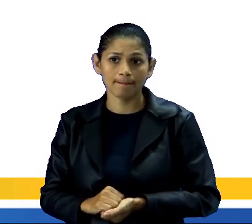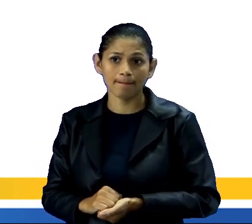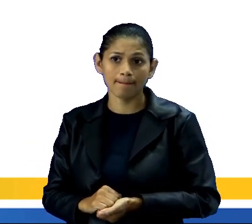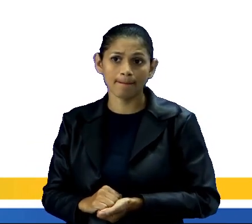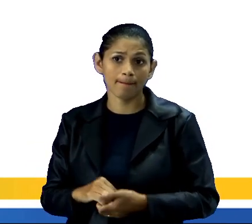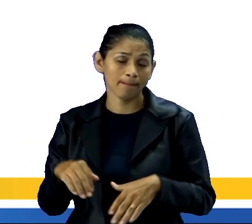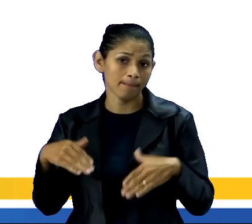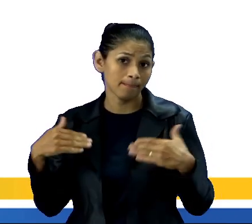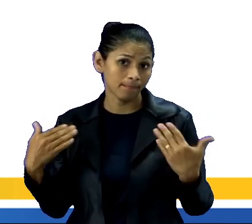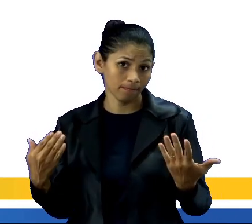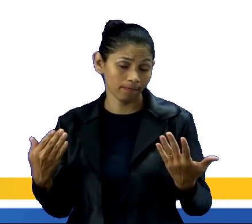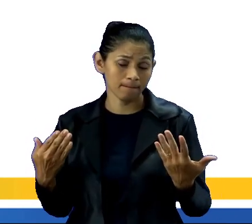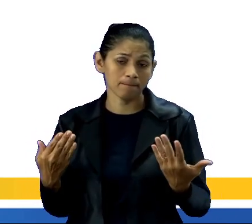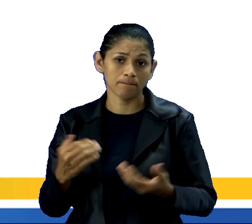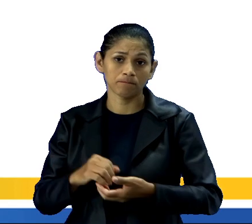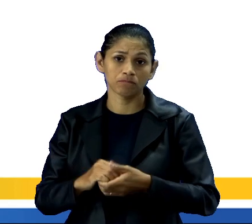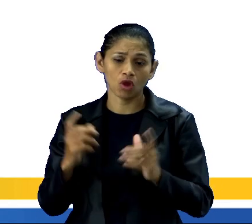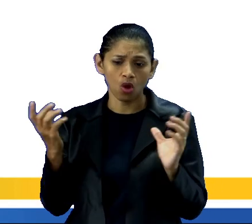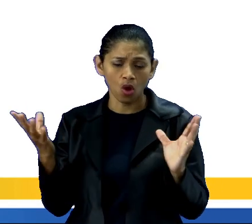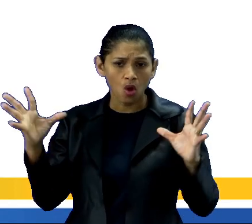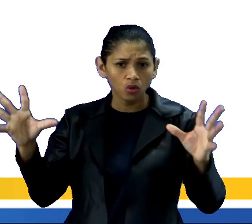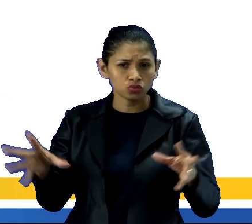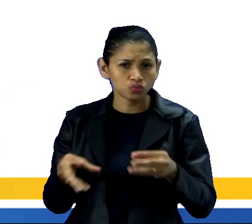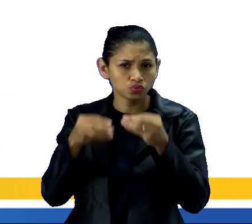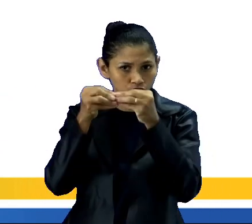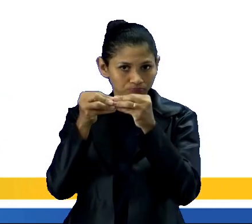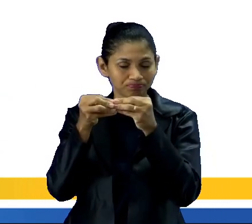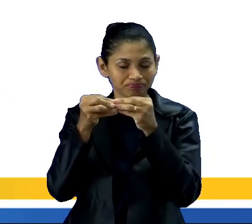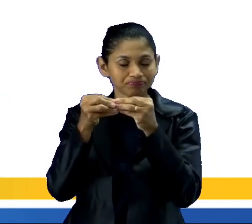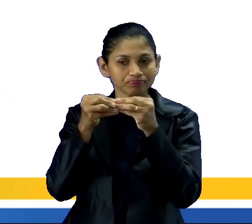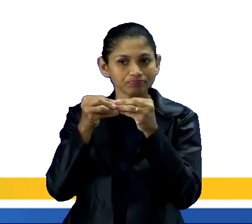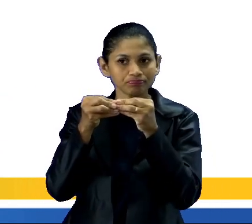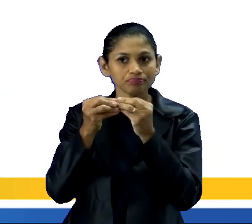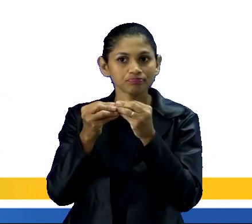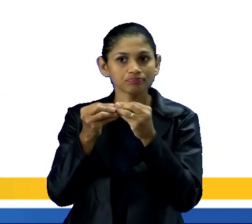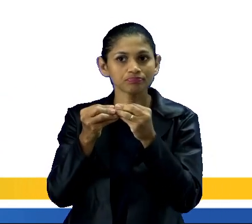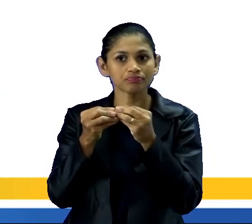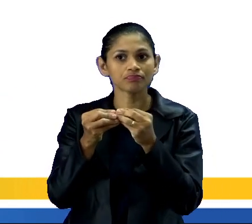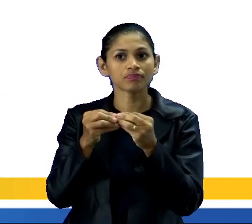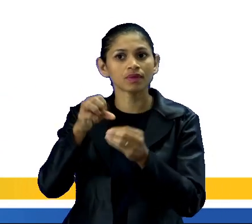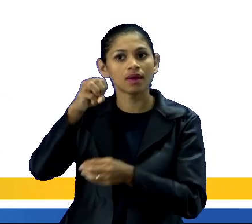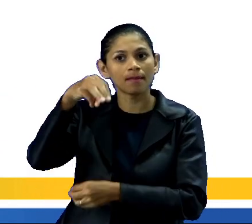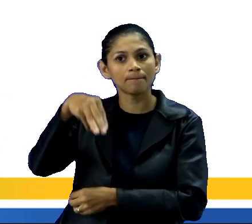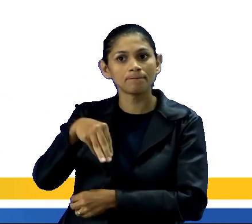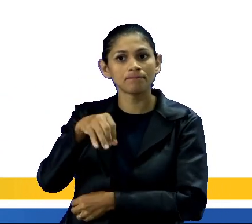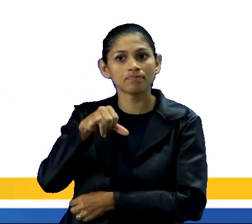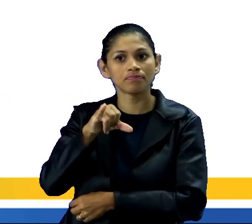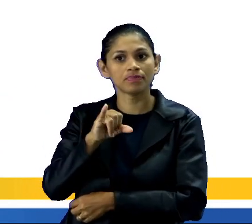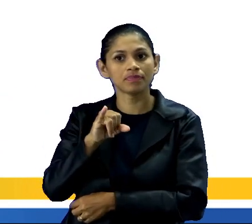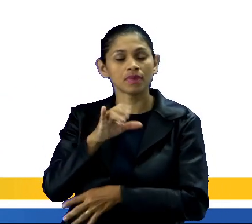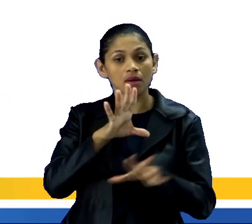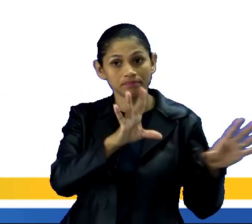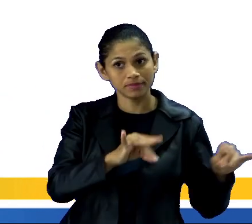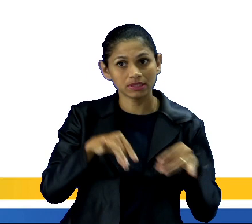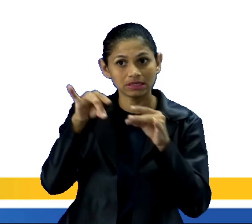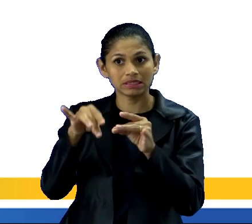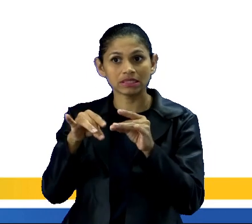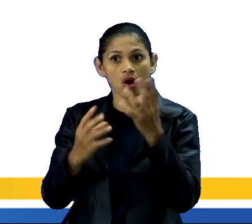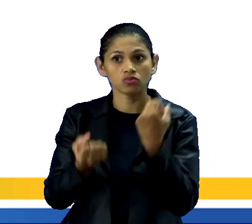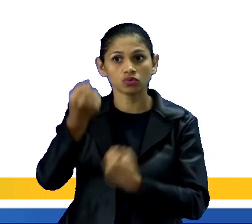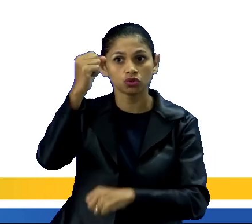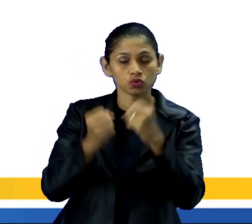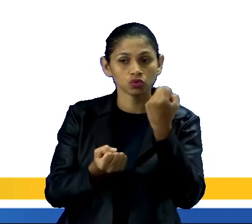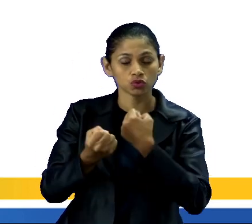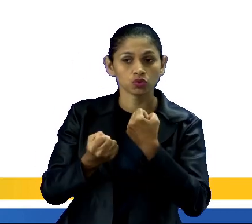Então, resumidamente, migrações, industrialização e urbanização são fenômenos